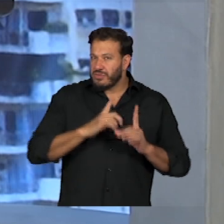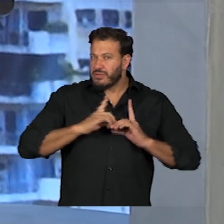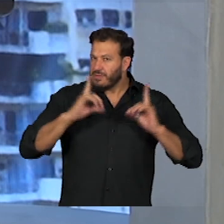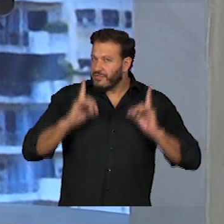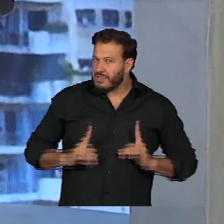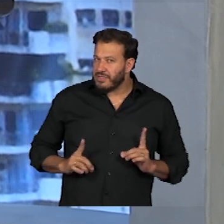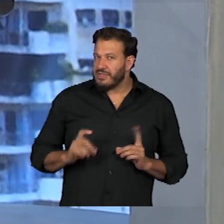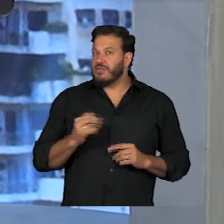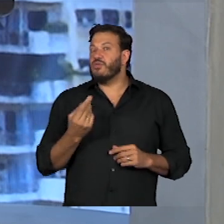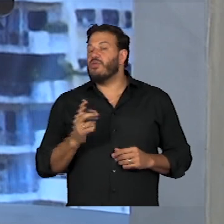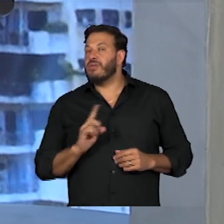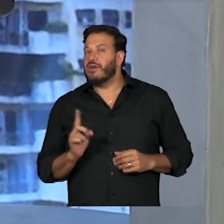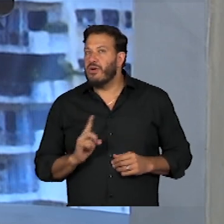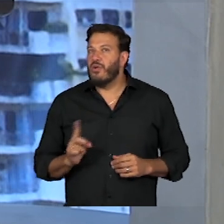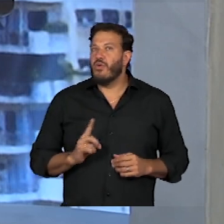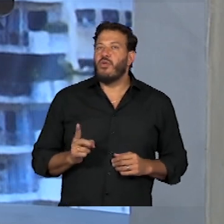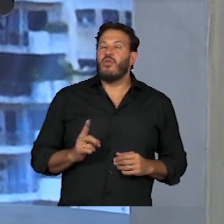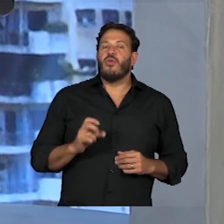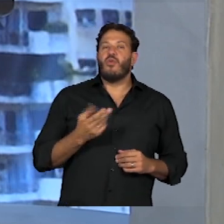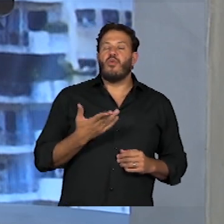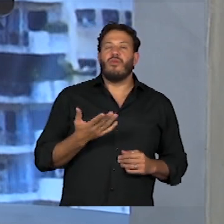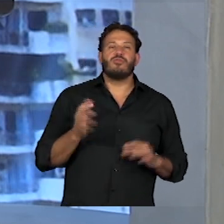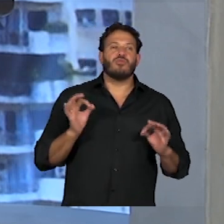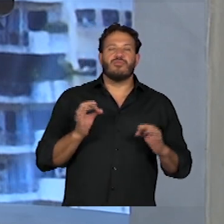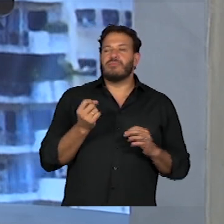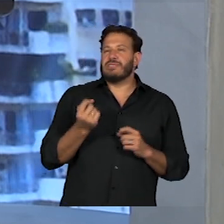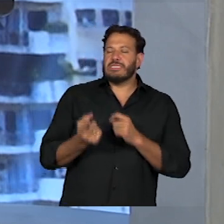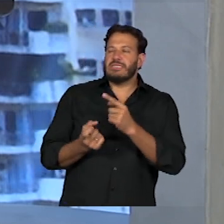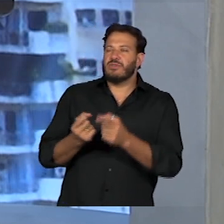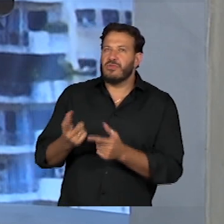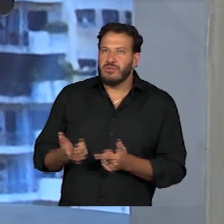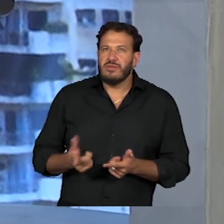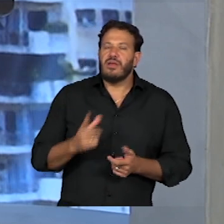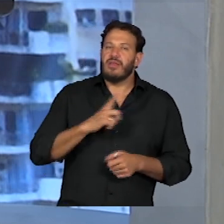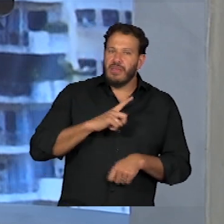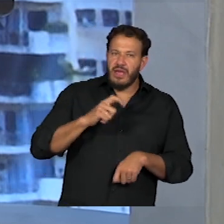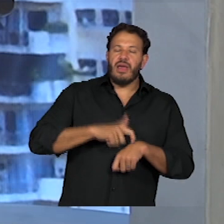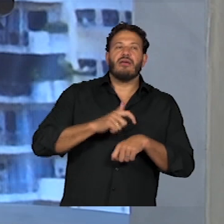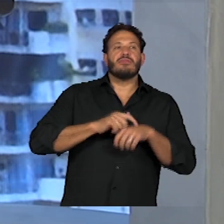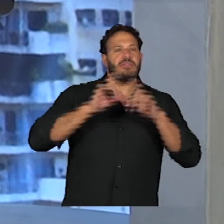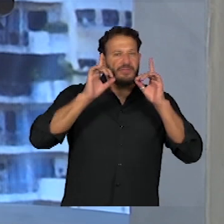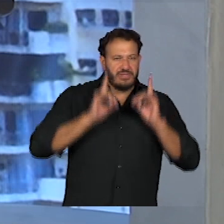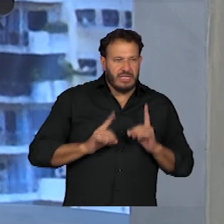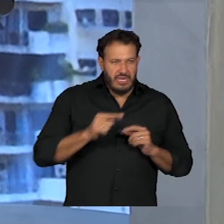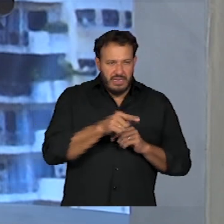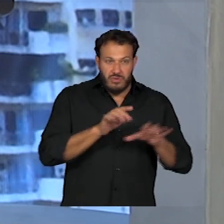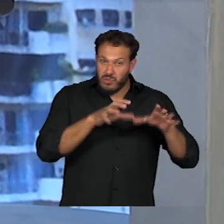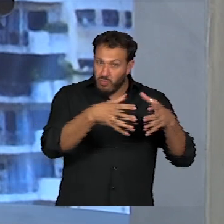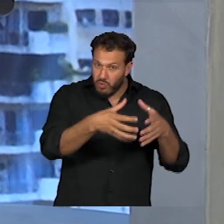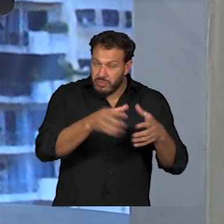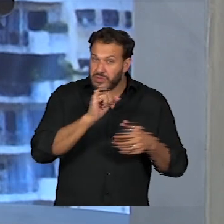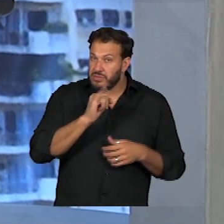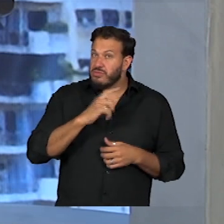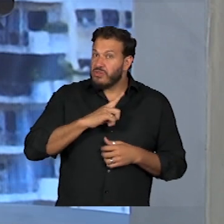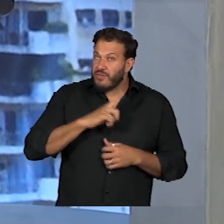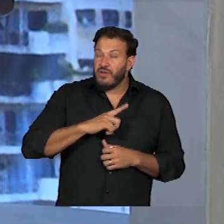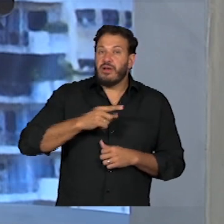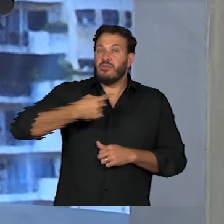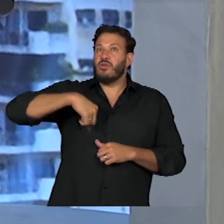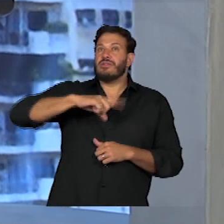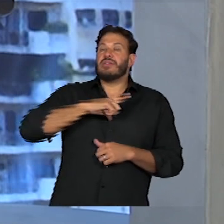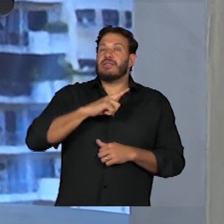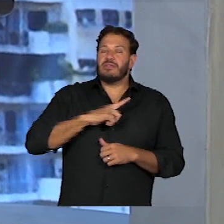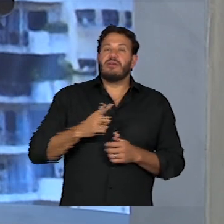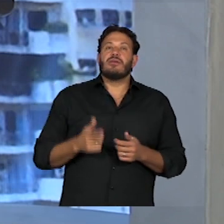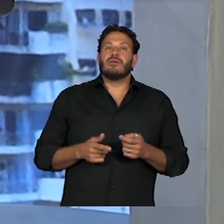-alvo é um público-alvo muito X, sabe? Tem pessoas com deficiência no seu público? Porque, se tiver, você talvez tenha que ter umas